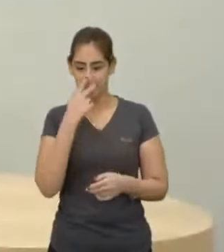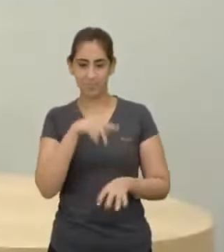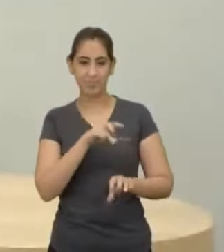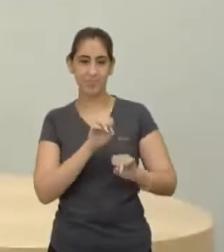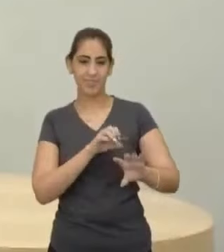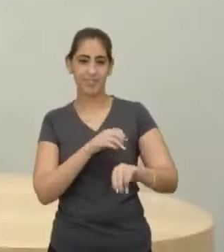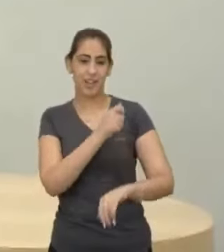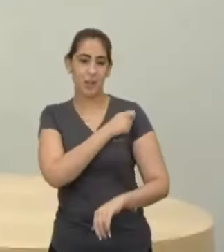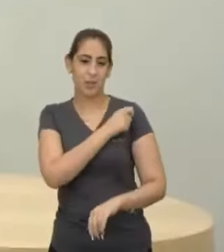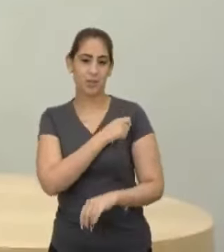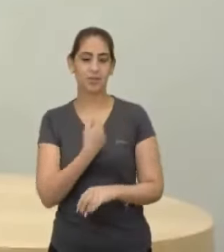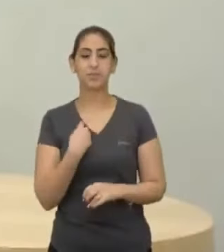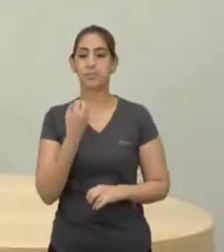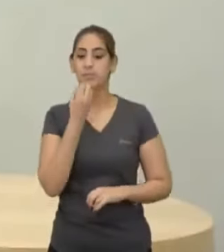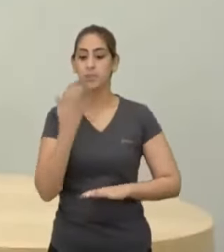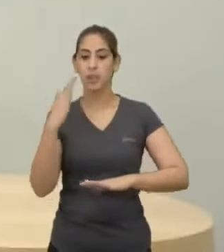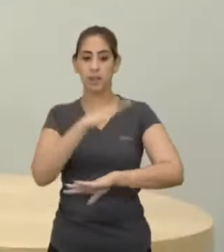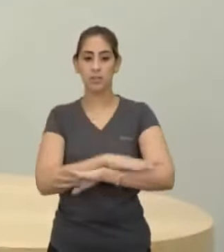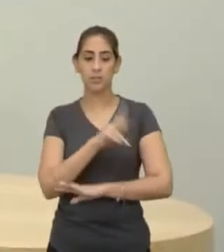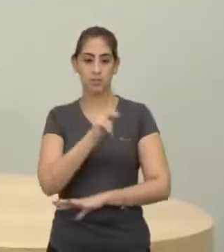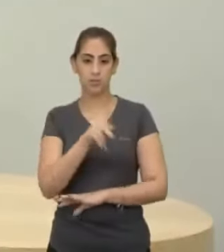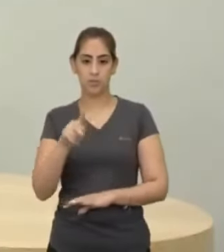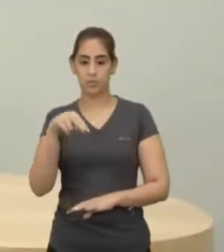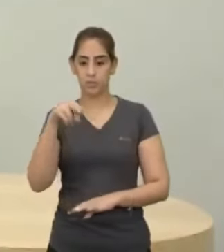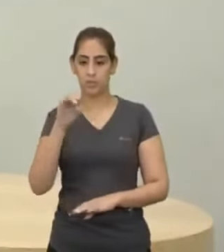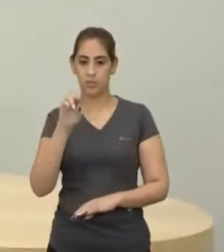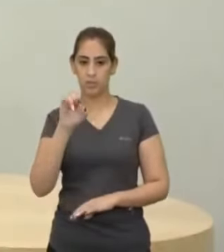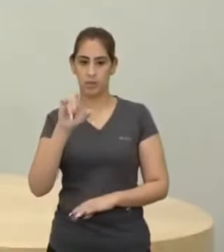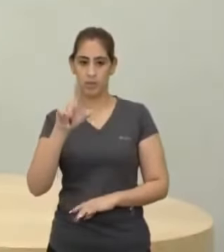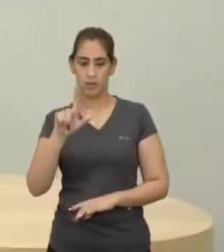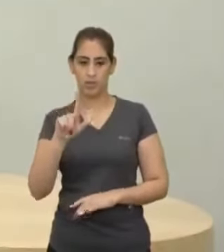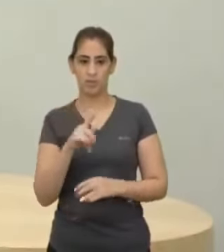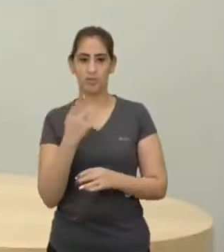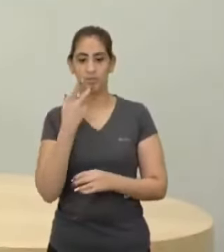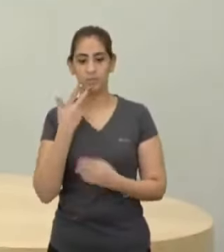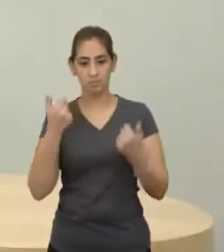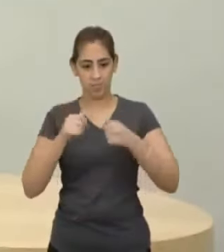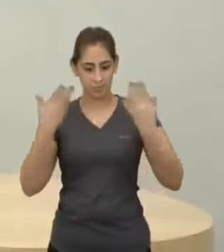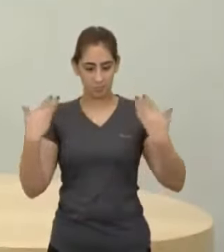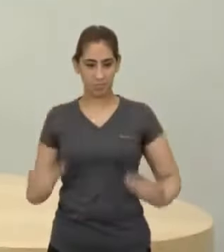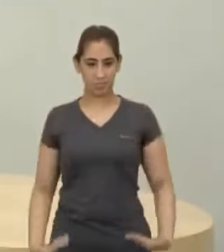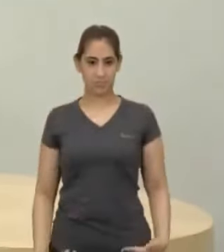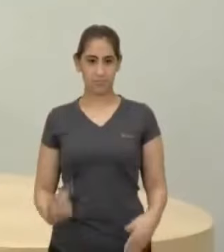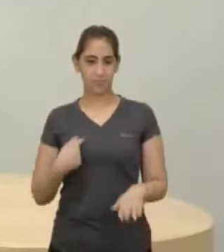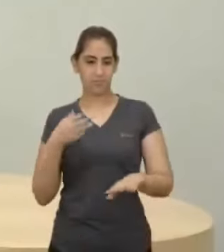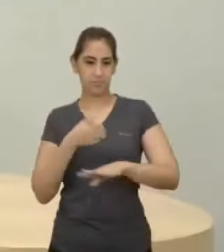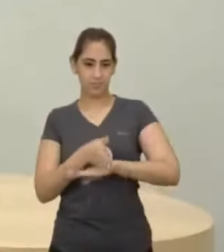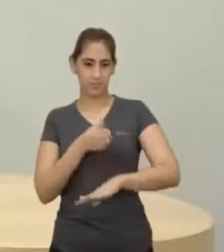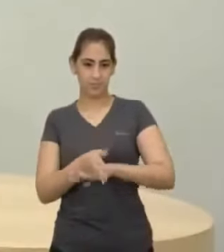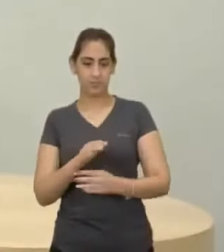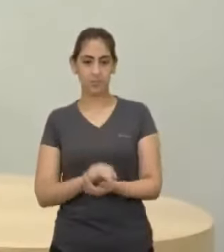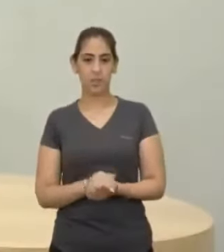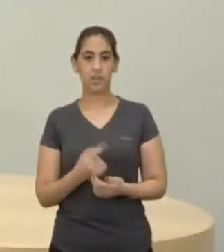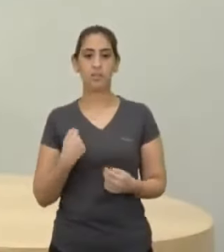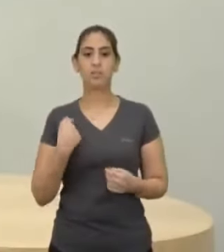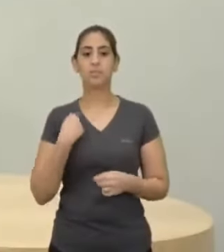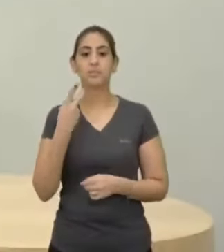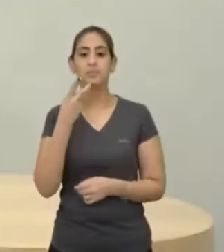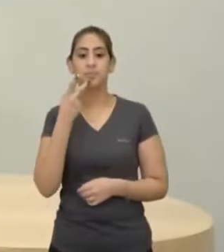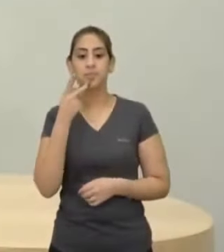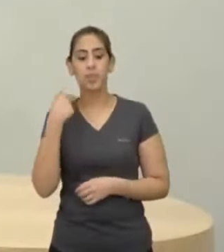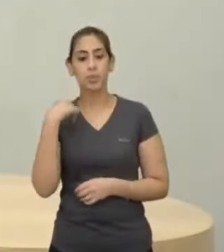Quero dar uma boa tarde pro Pro Noel Que está participando aqui conosco Disse que está presente pro Noel Mas eu imagino assim que a